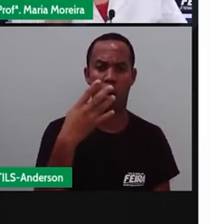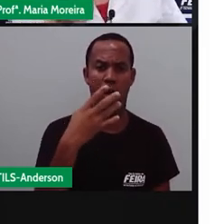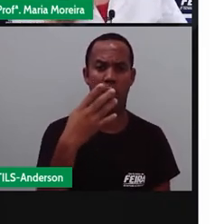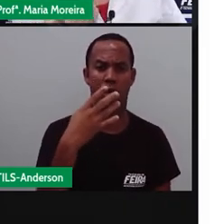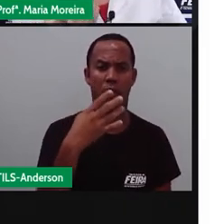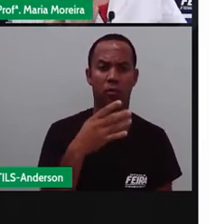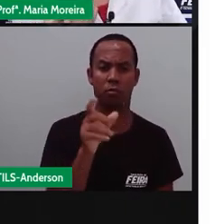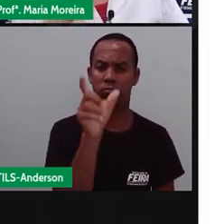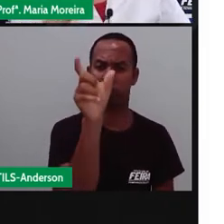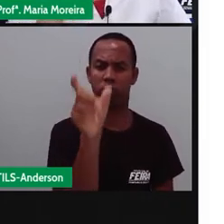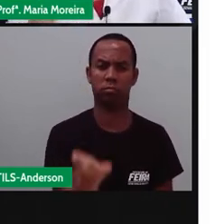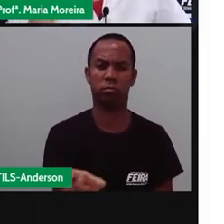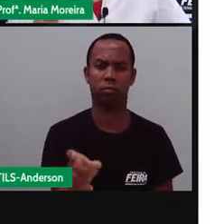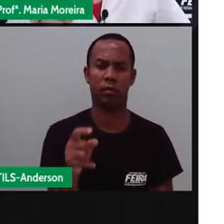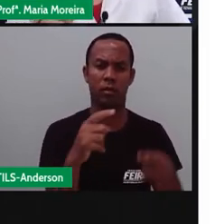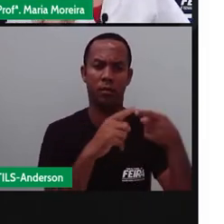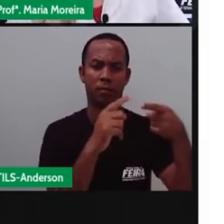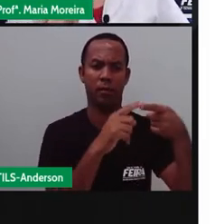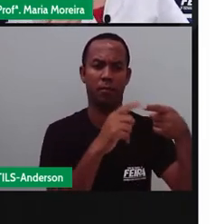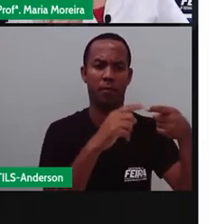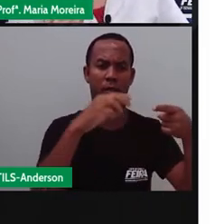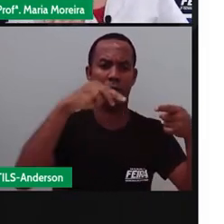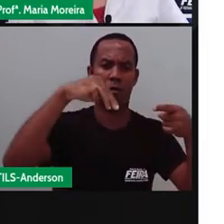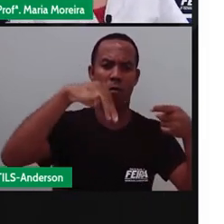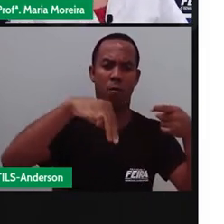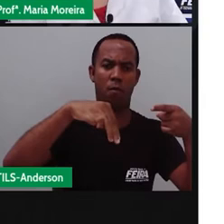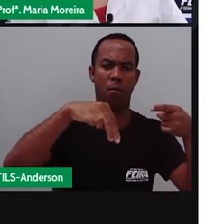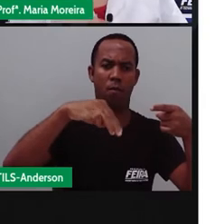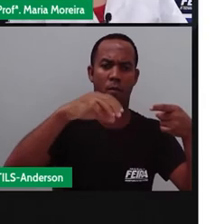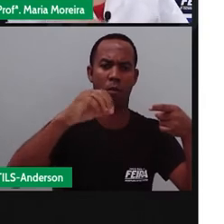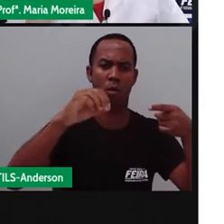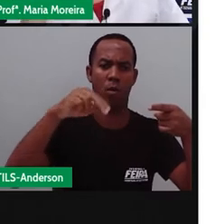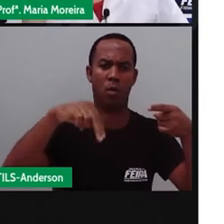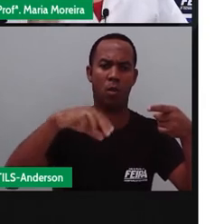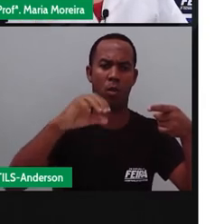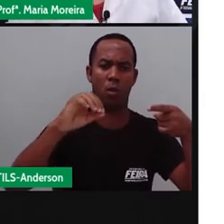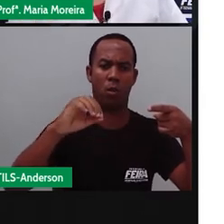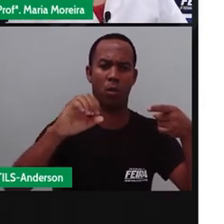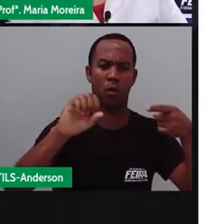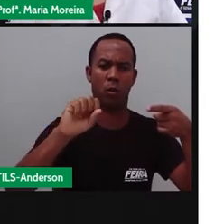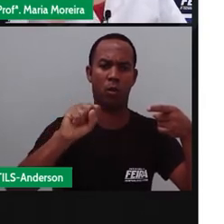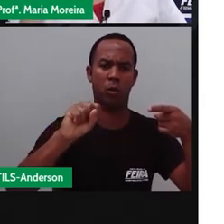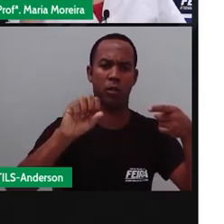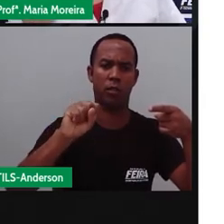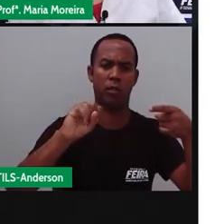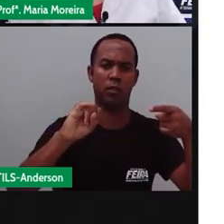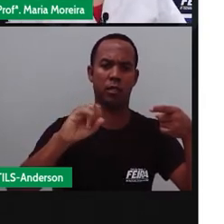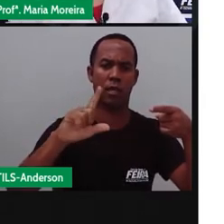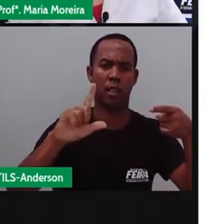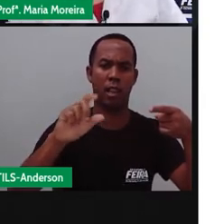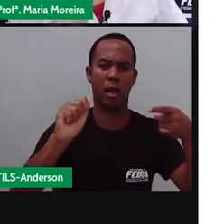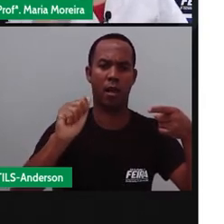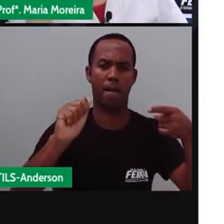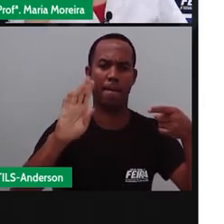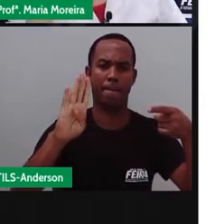Primeiro, monossílaba. Quando tem uma sílaba só, que é o caso de pé, chá. Então, são o quê?